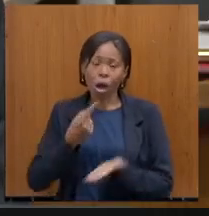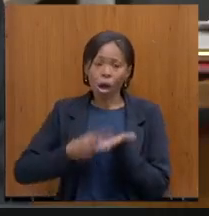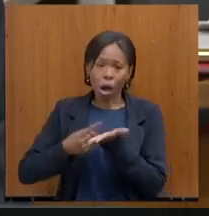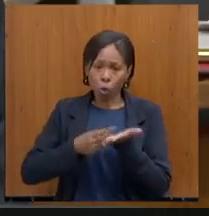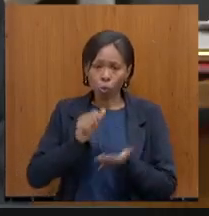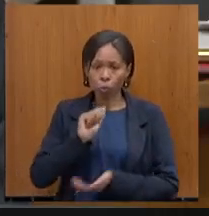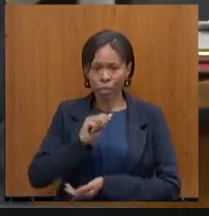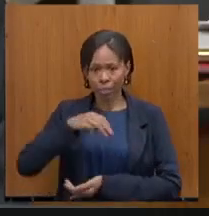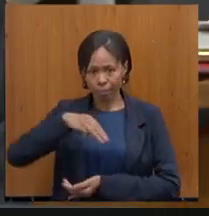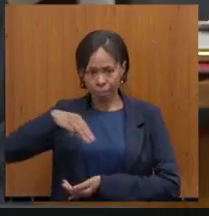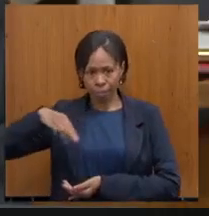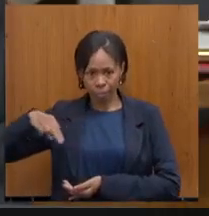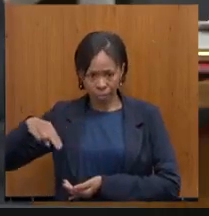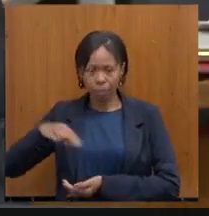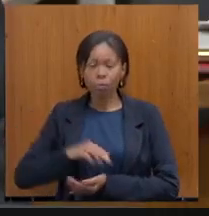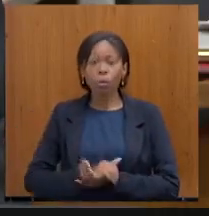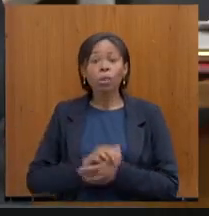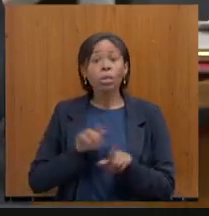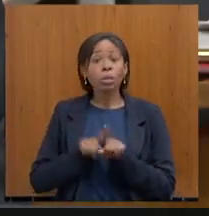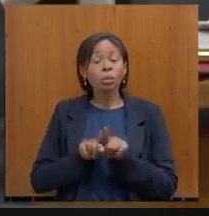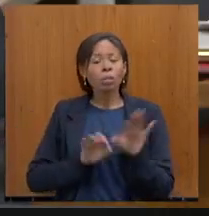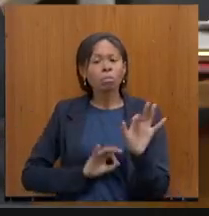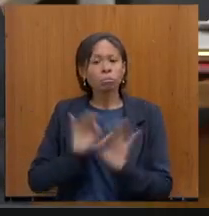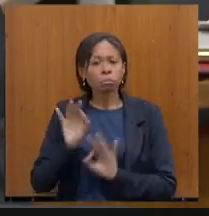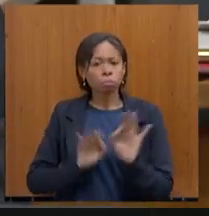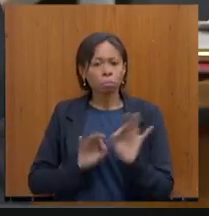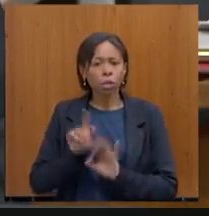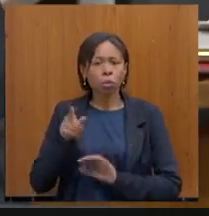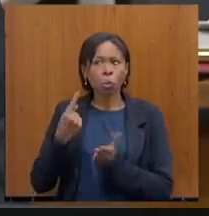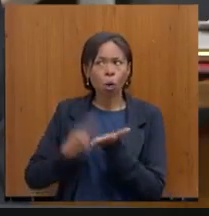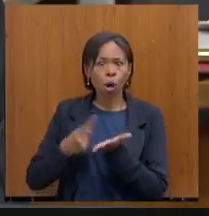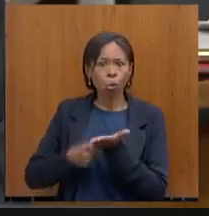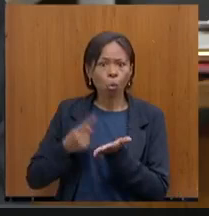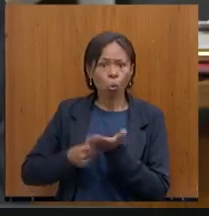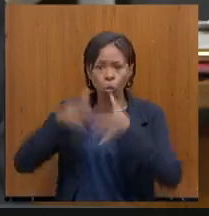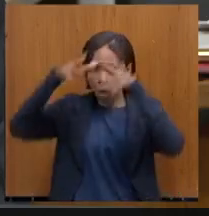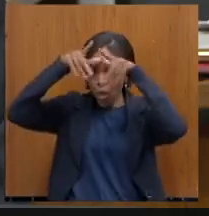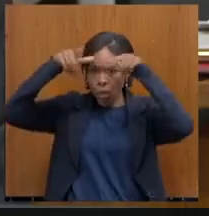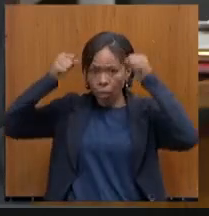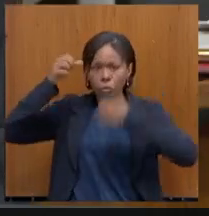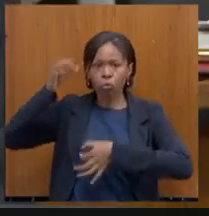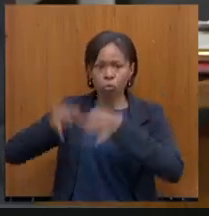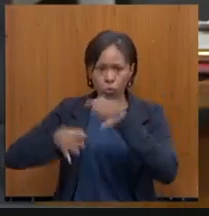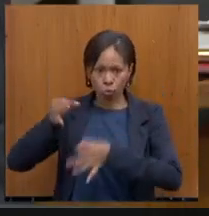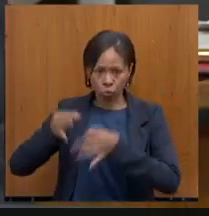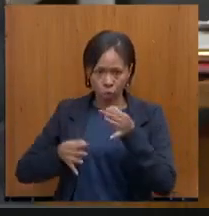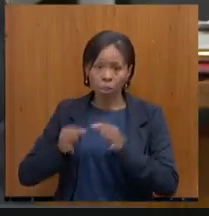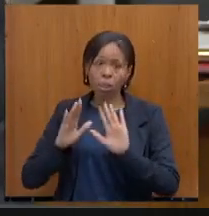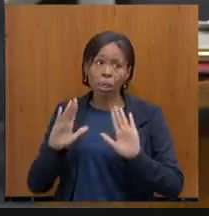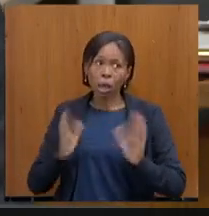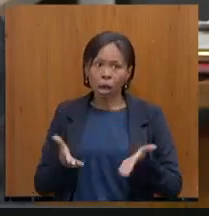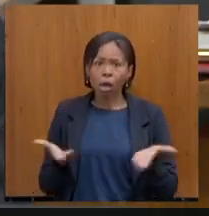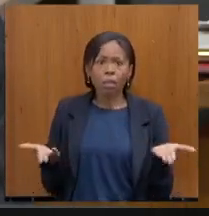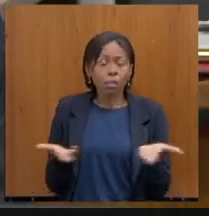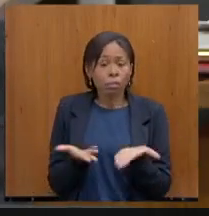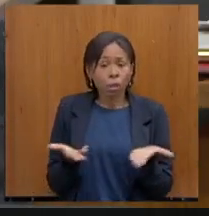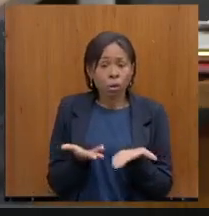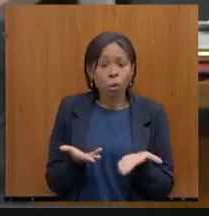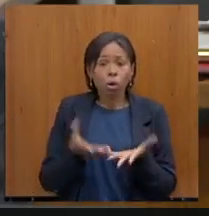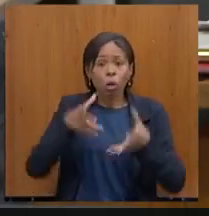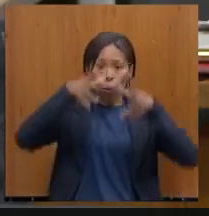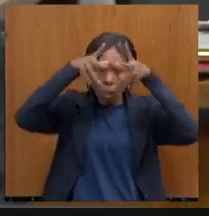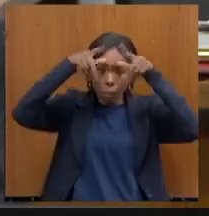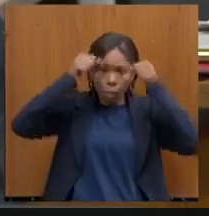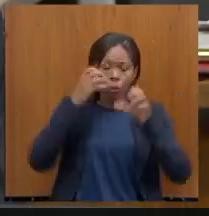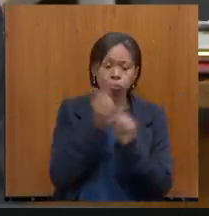Também estamos nos preparando para fazer o acordo do Tribunal de Justiça da Recomposição da Pós-Judicial e este agora é dos convênios que o Tribunal de Contas do